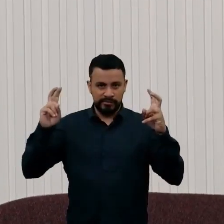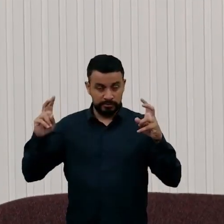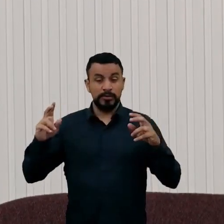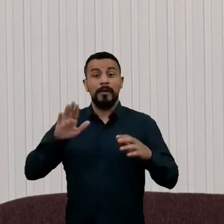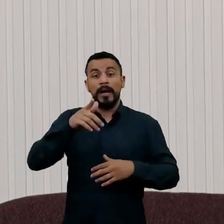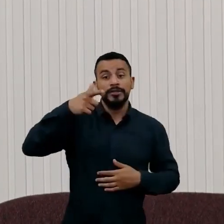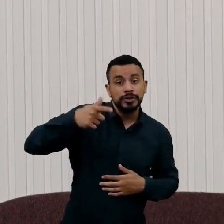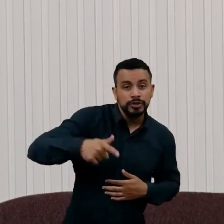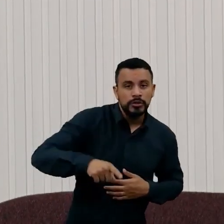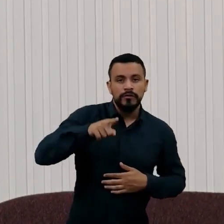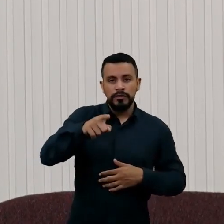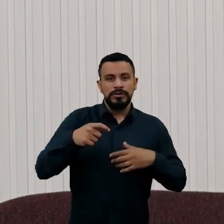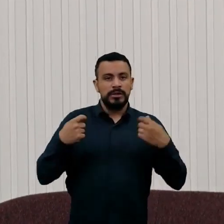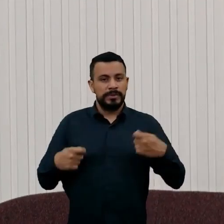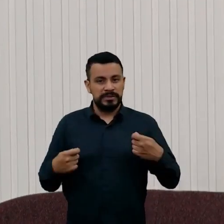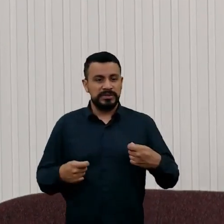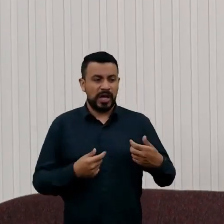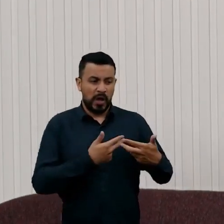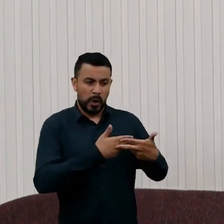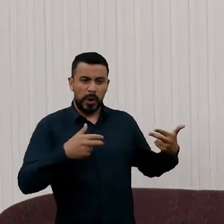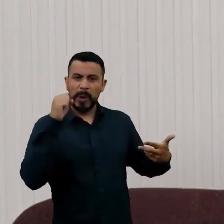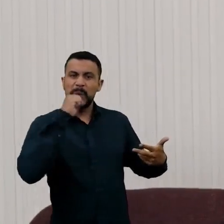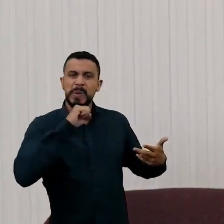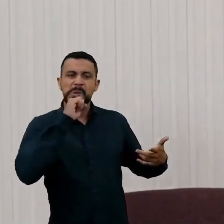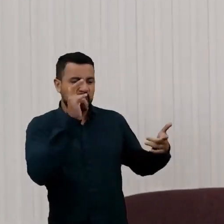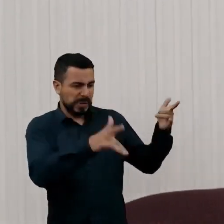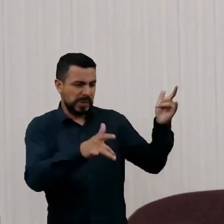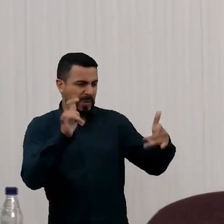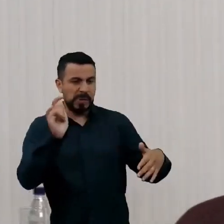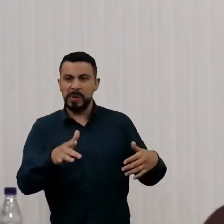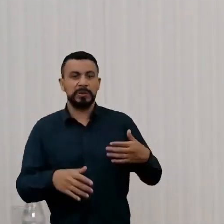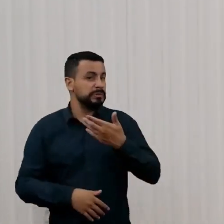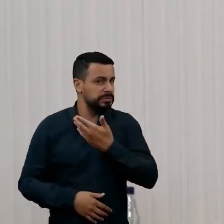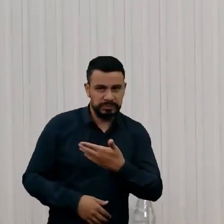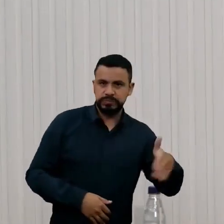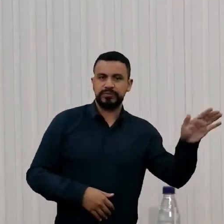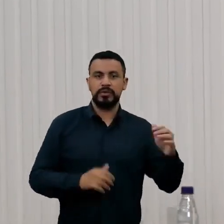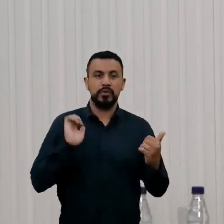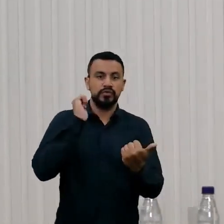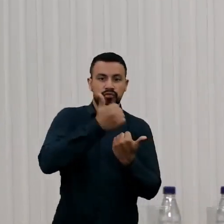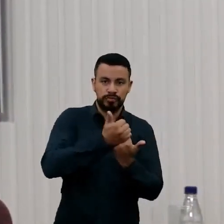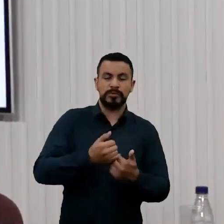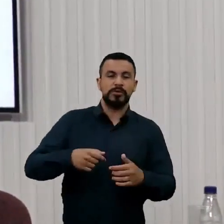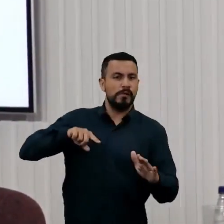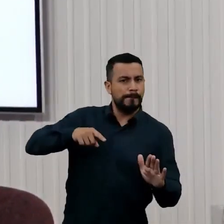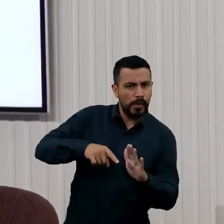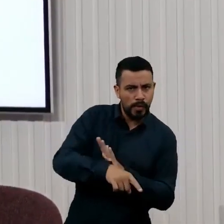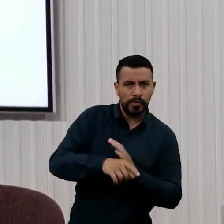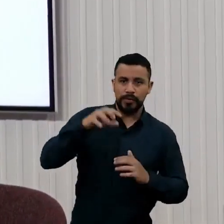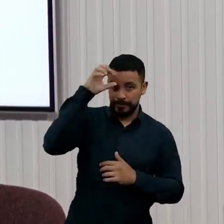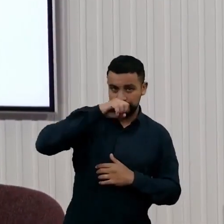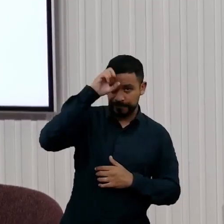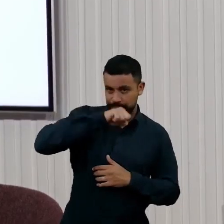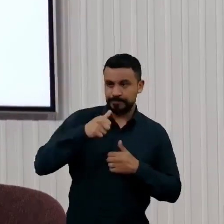que você tem que tirar aquelas coisas velhas, algumas coisas velhas, para criar espaço para aprendizado profundo. E, novamente,